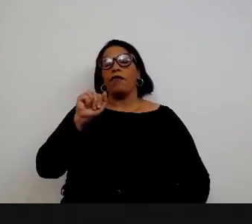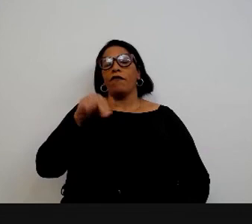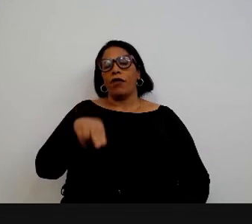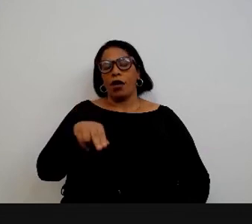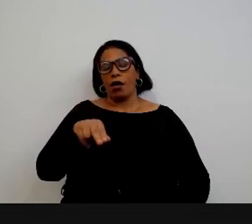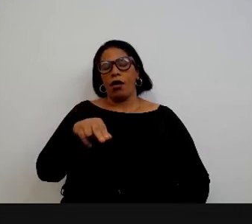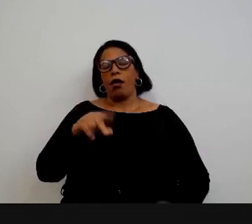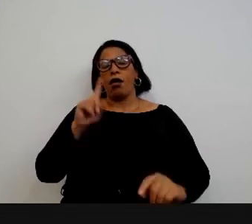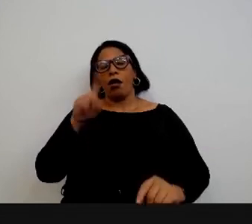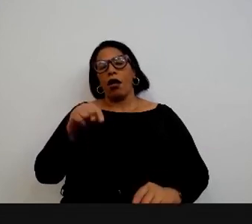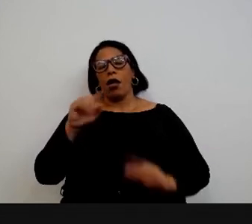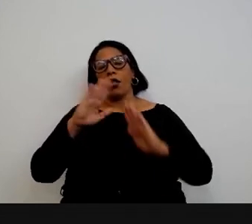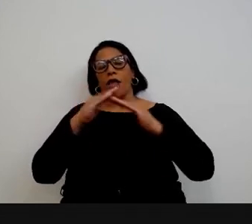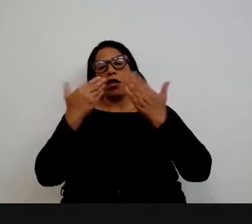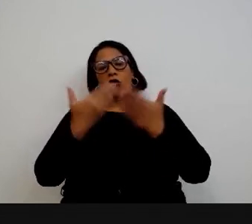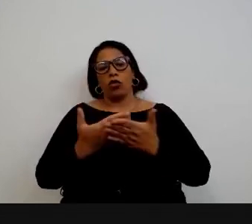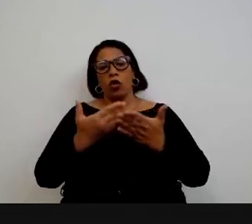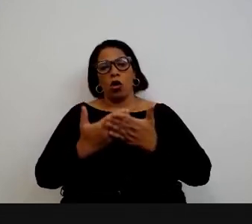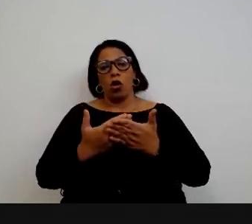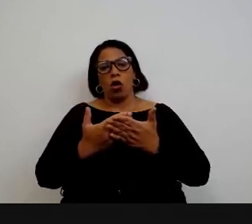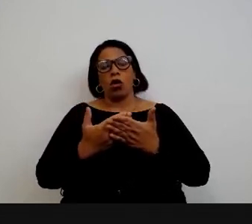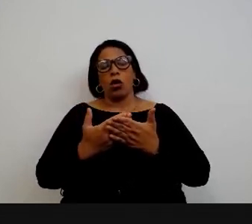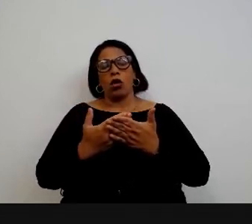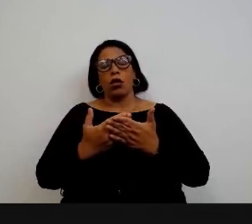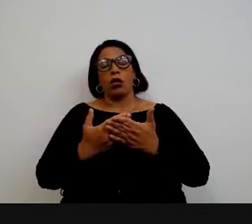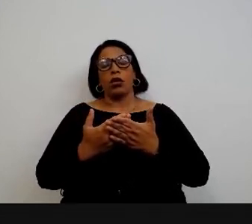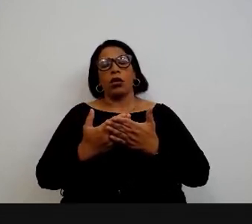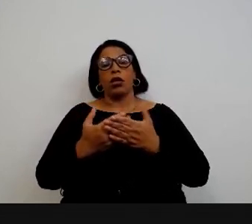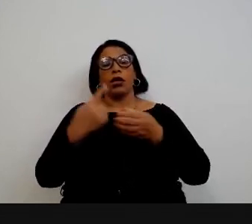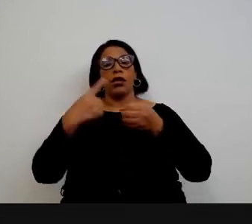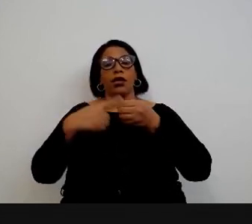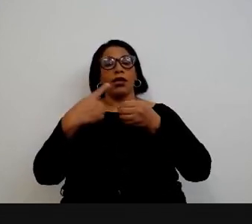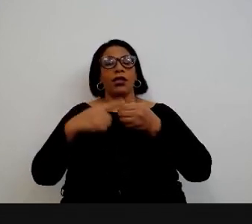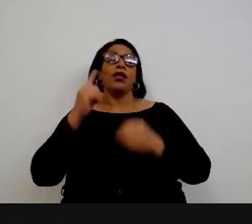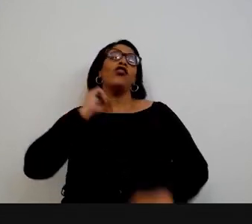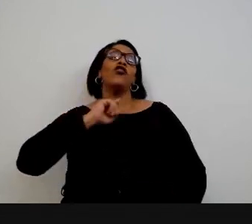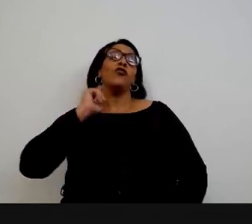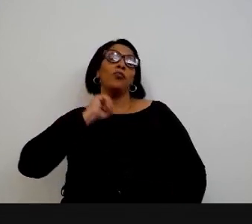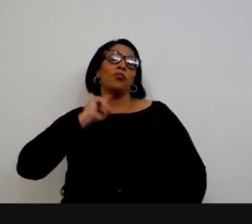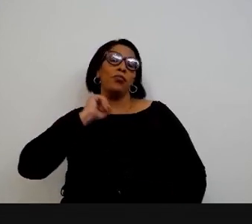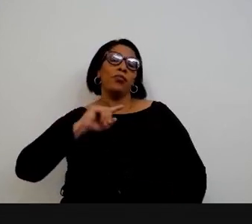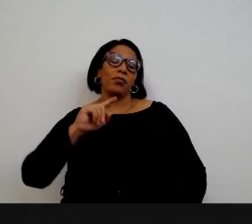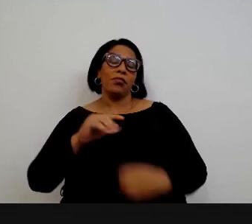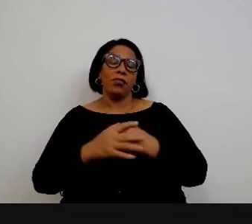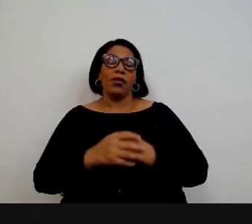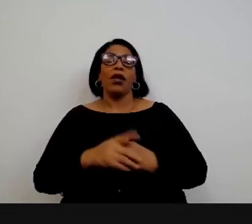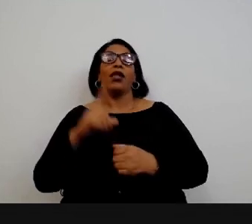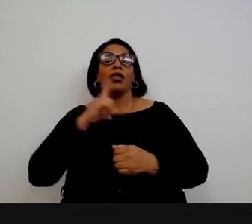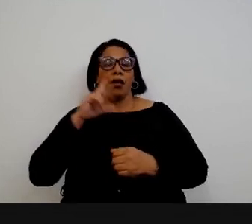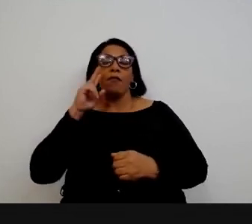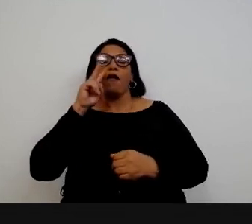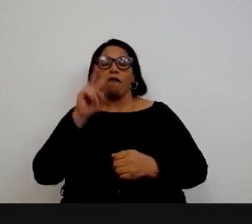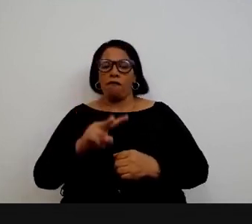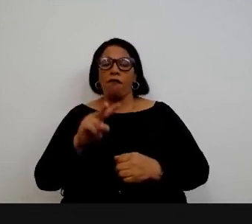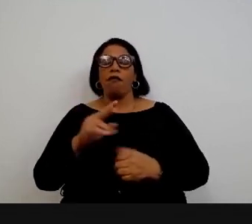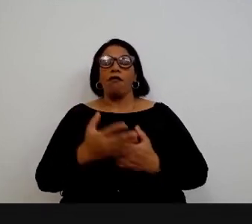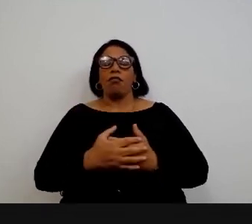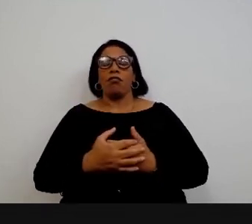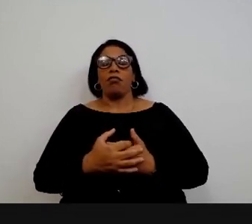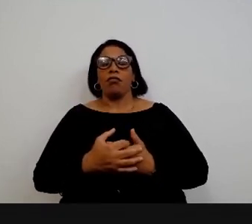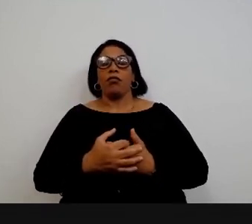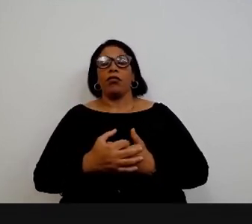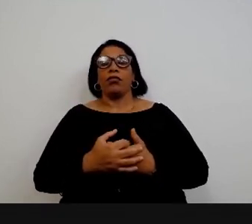que é lá da escola do legislativo da Assembleia de Minas que legal está também nos assistindo por lá